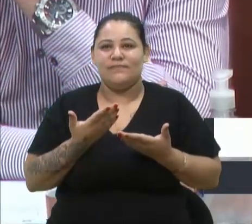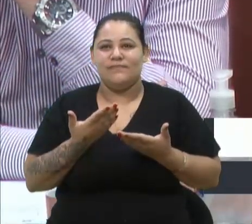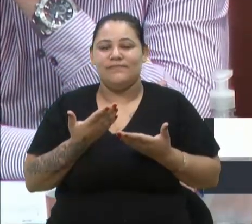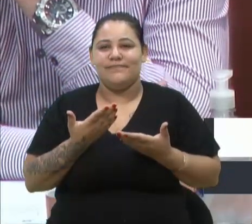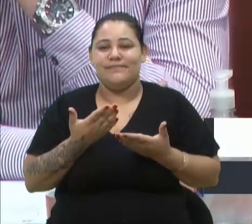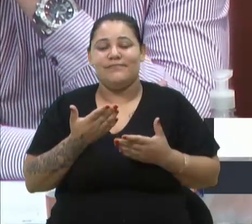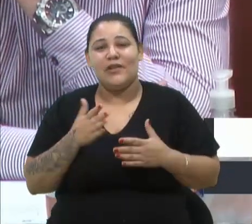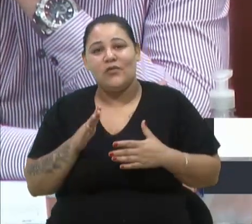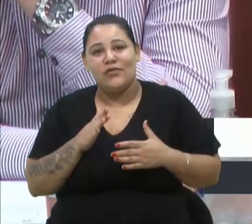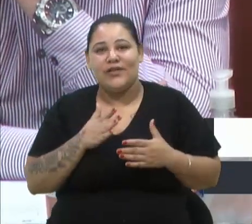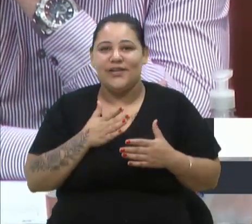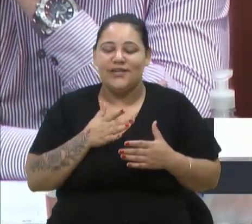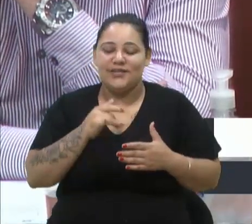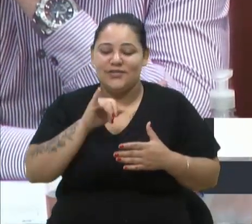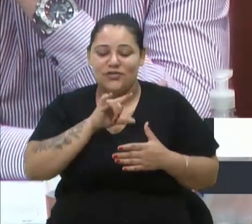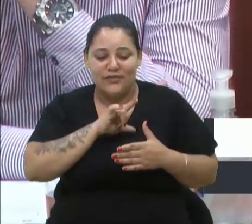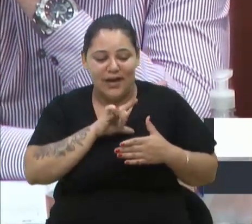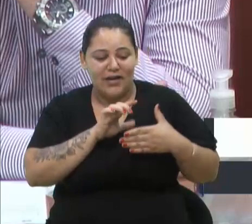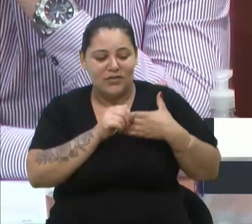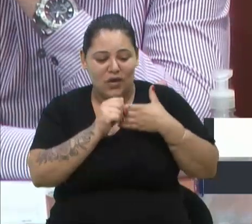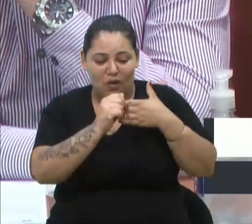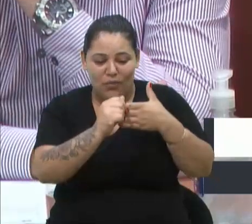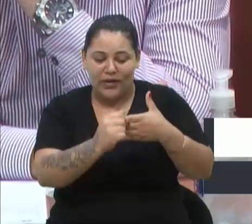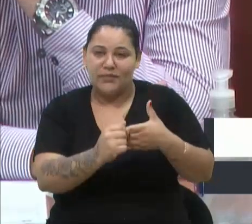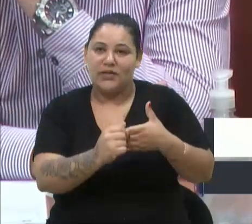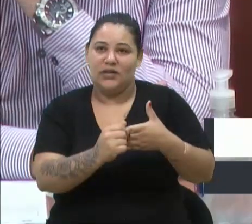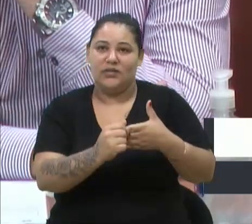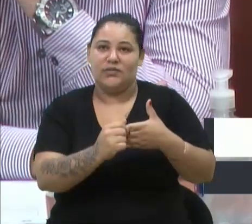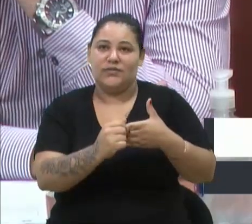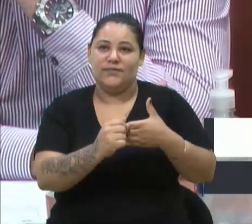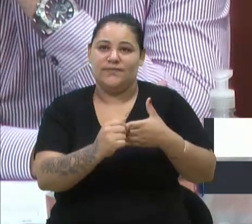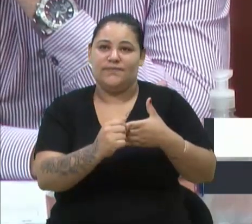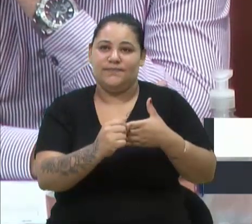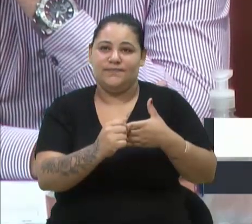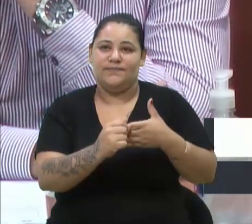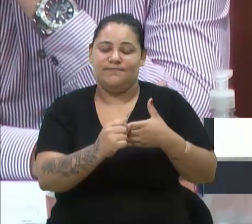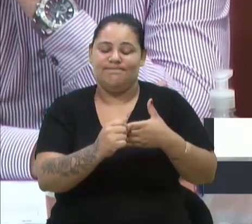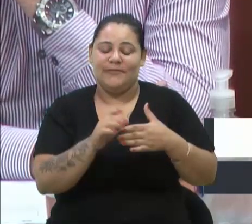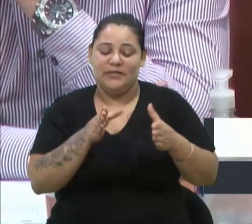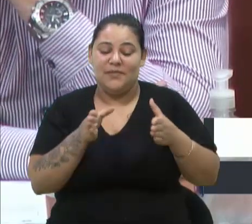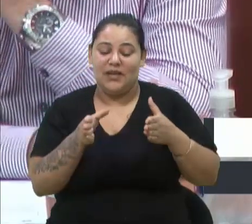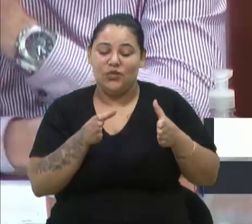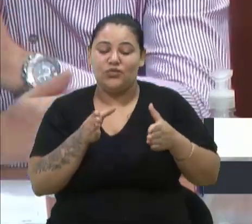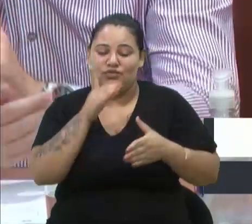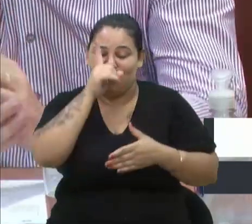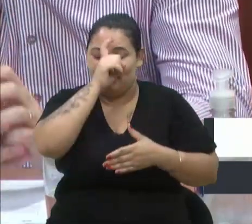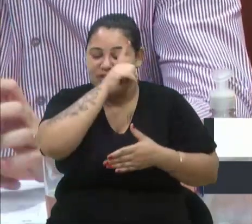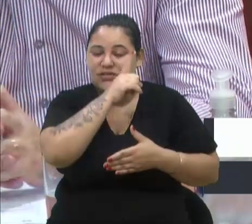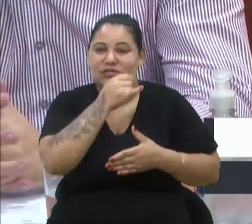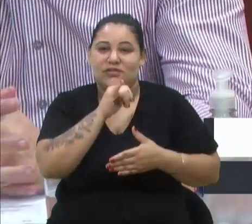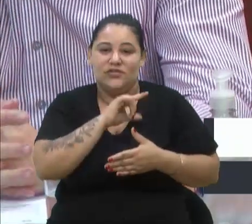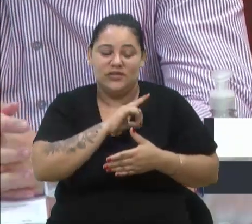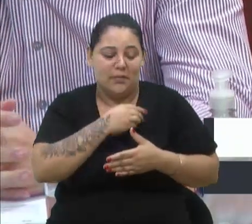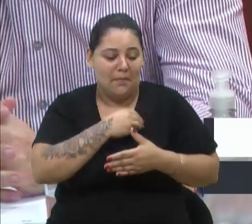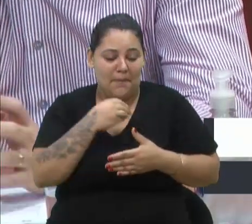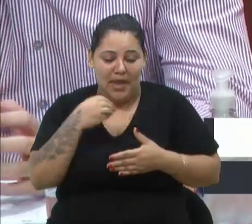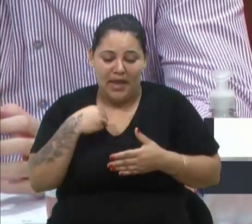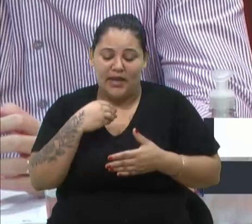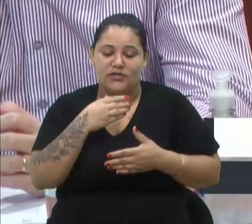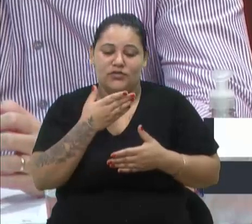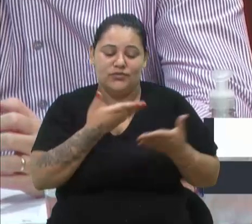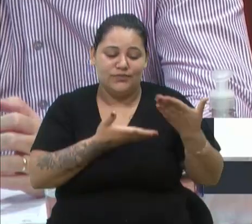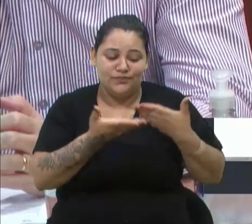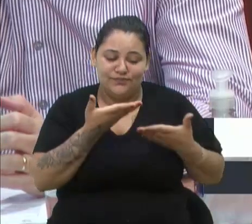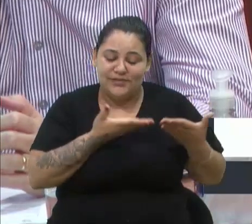ela tivesse tido, né, um acompanhamento desses naquele momento, talvez isso não teria acontecido.